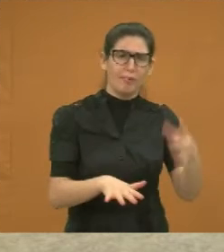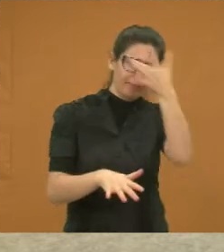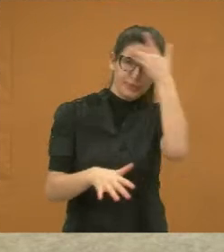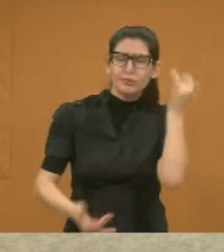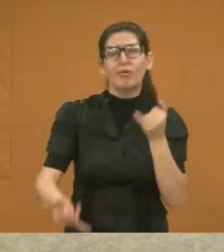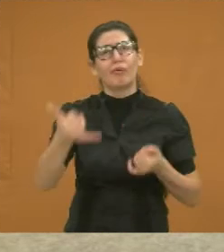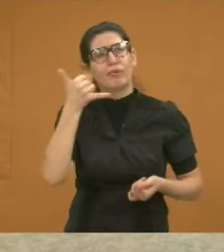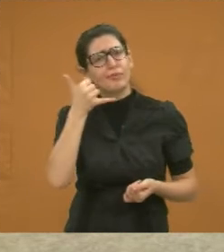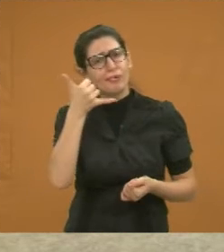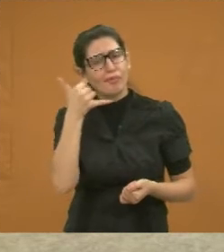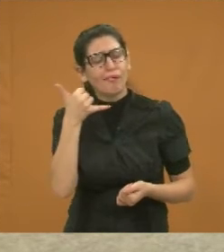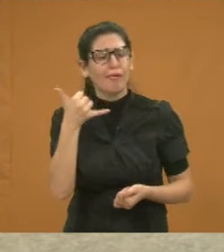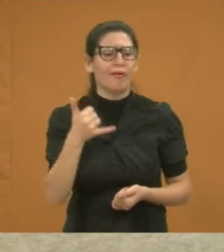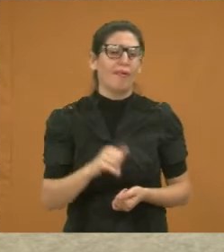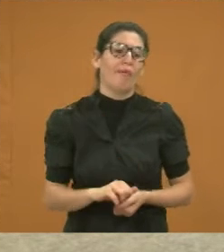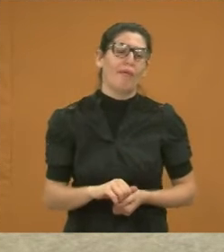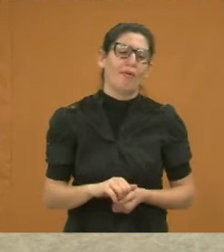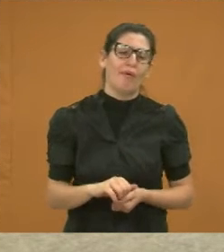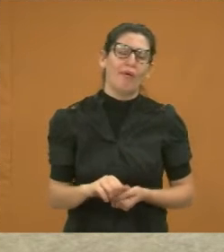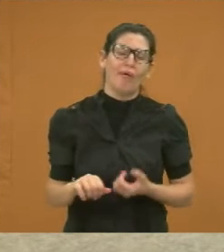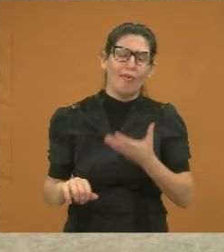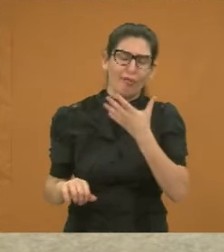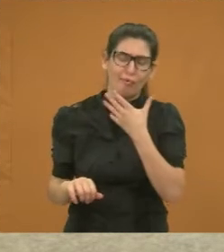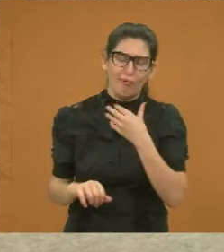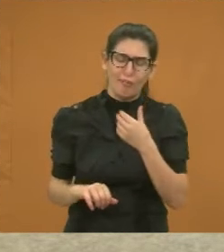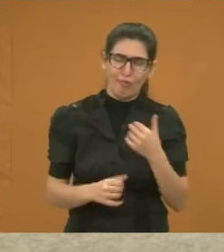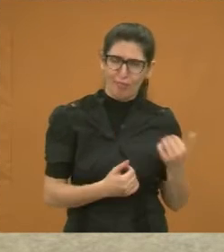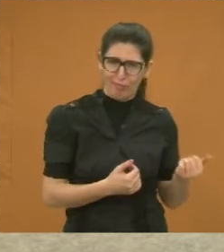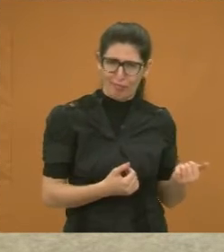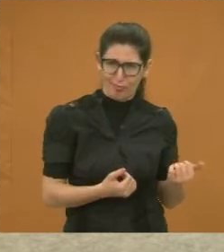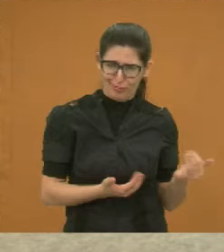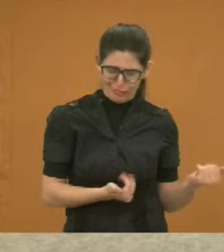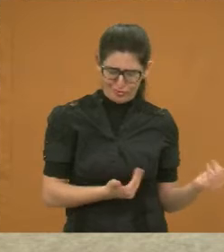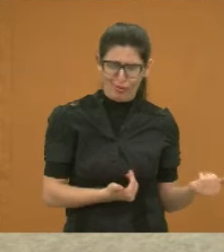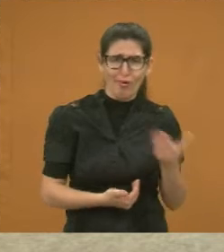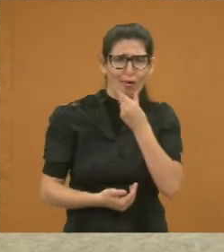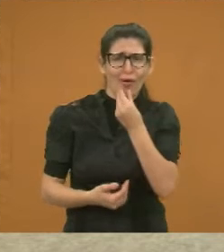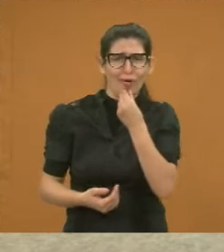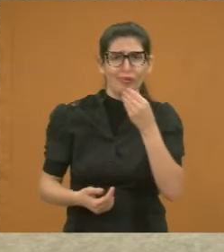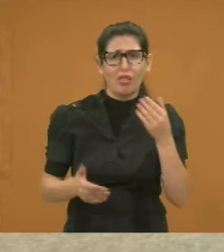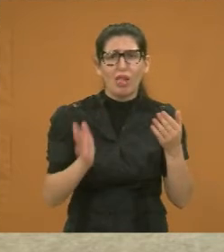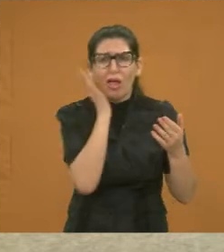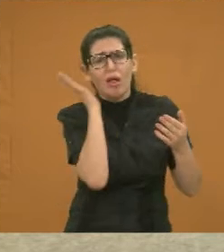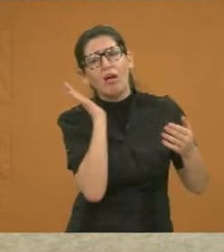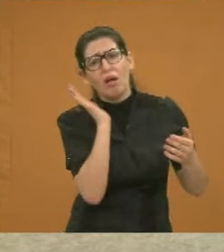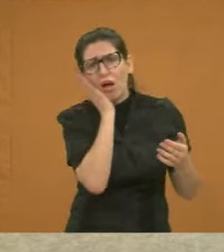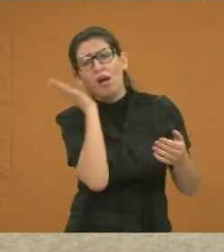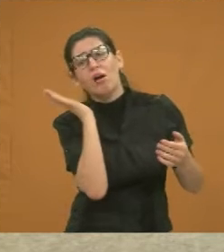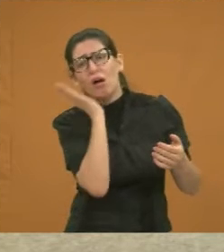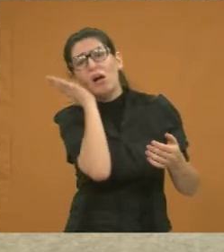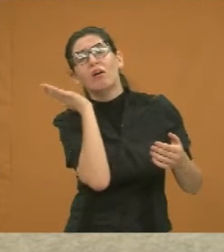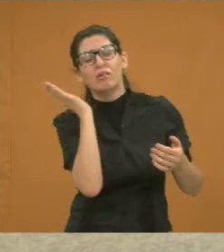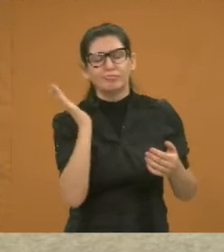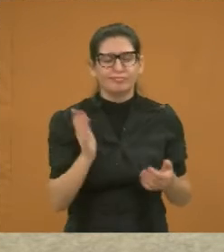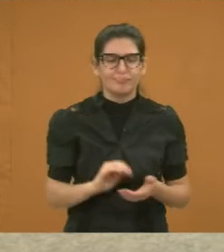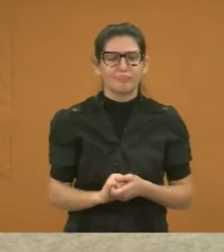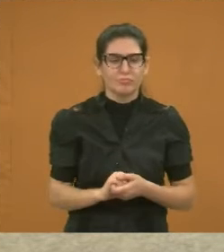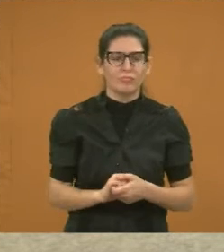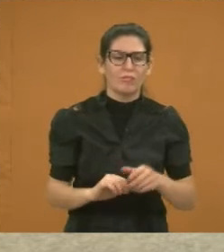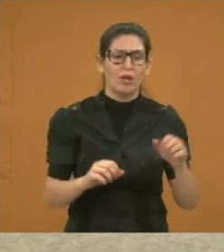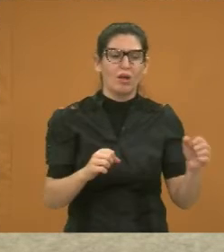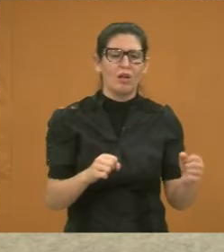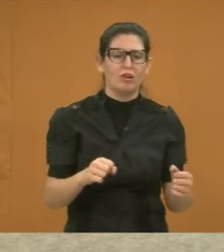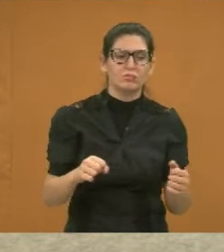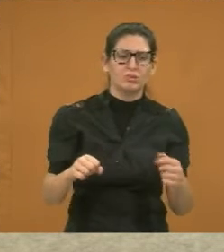vereador, por favor, o menino machucou o rosto aqui. Como é que faz? Porque está lá sem fazer. Tem um gira